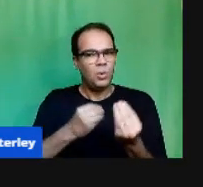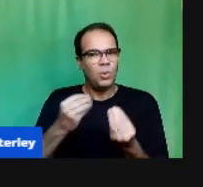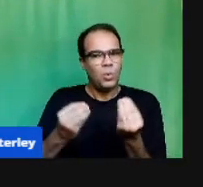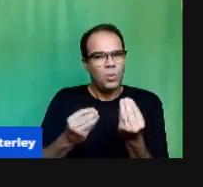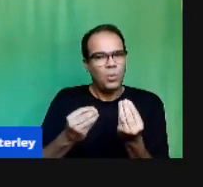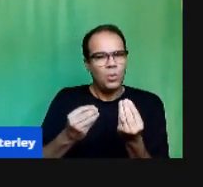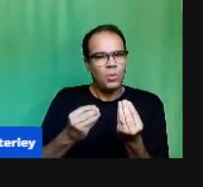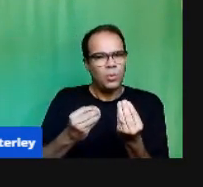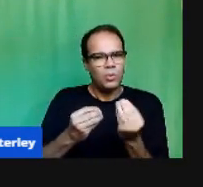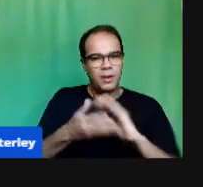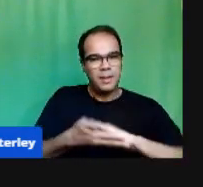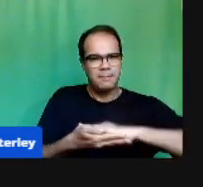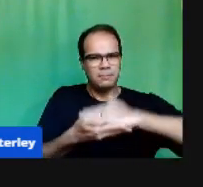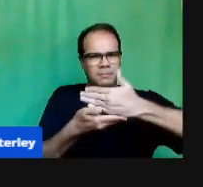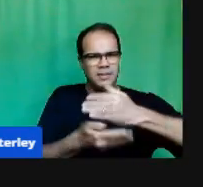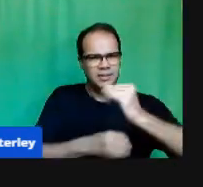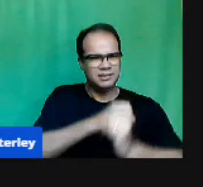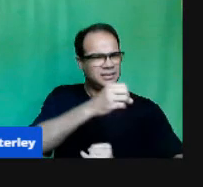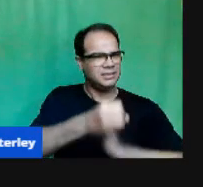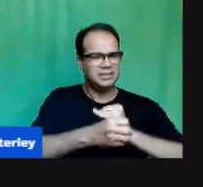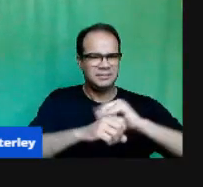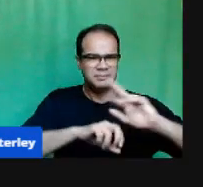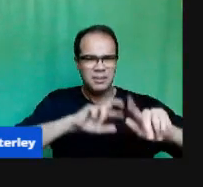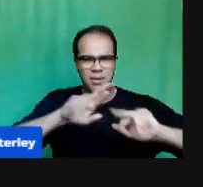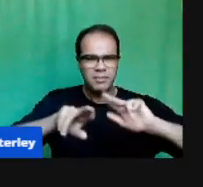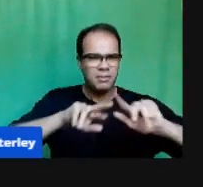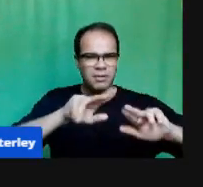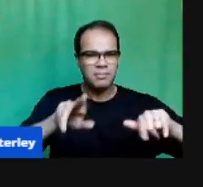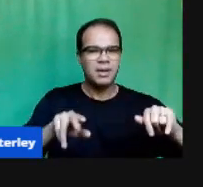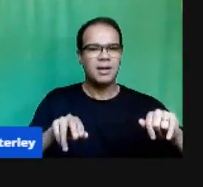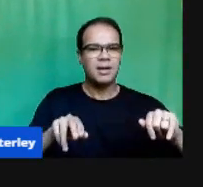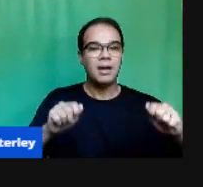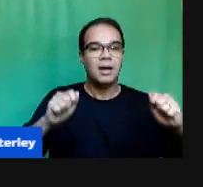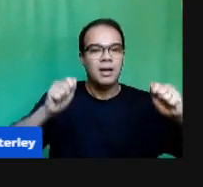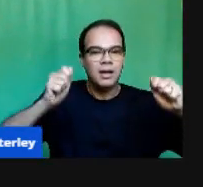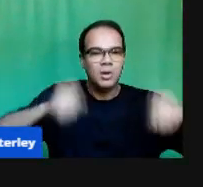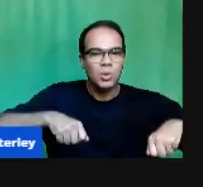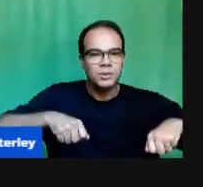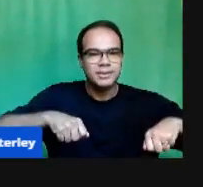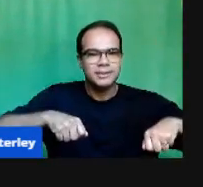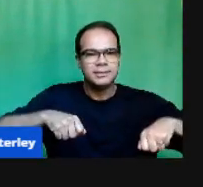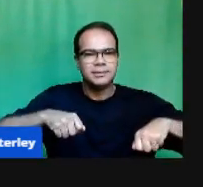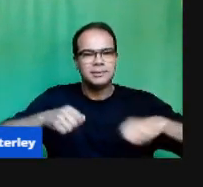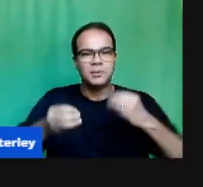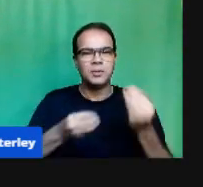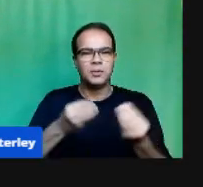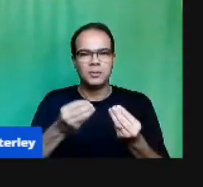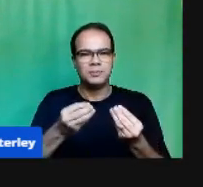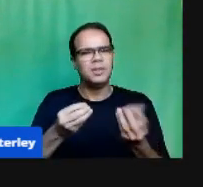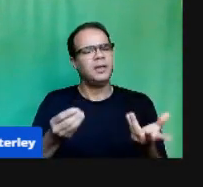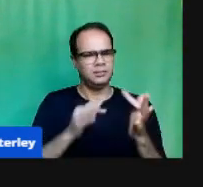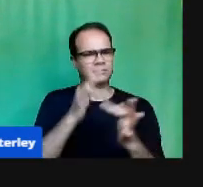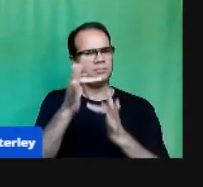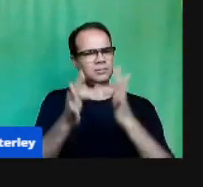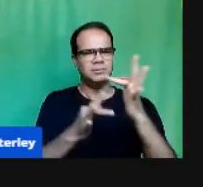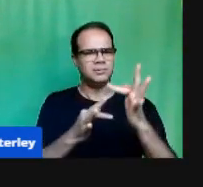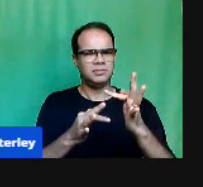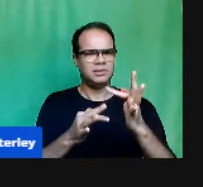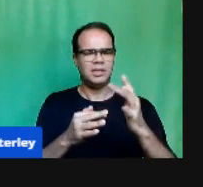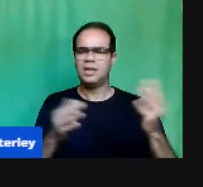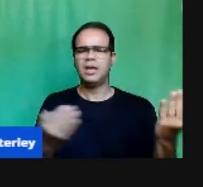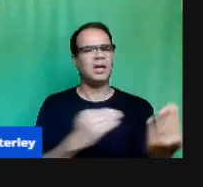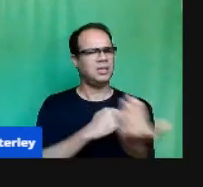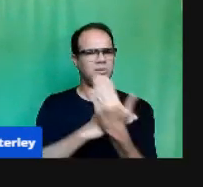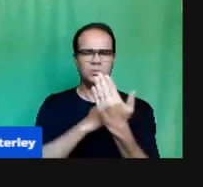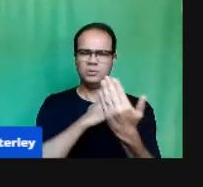Digital Ainda que A tecnologia Possa ser Utilizada De maneira Para facilitar A absorção De